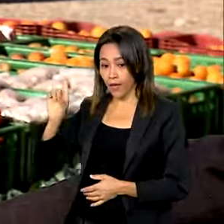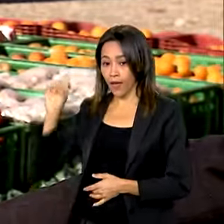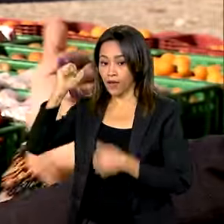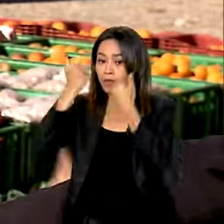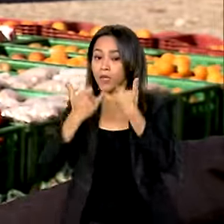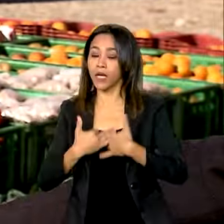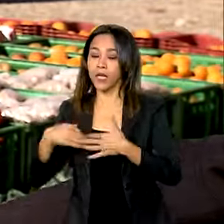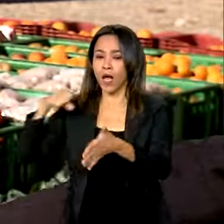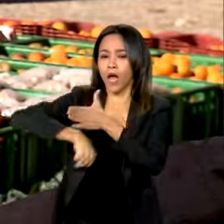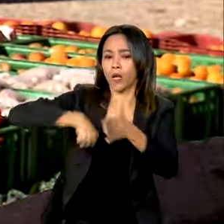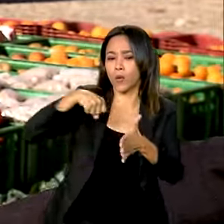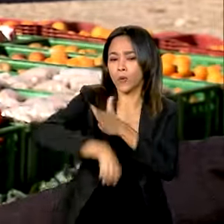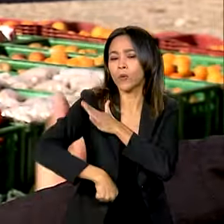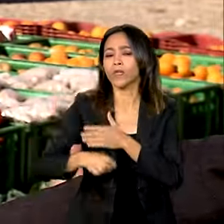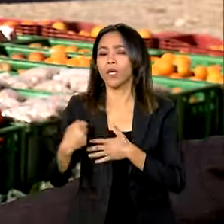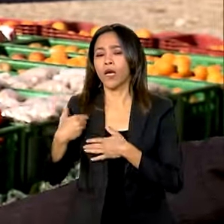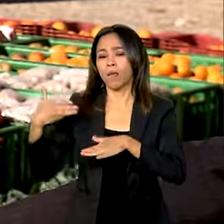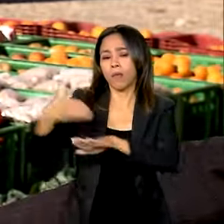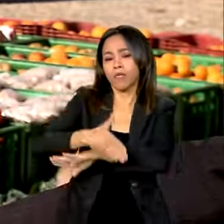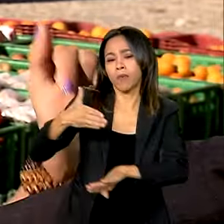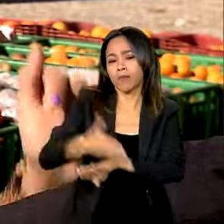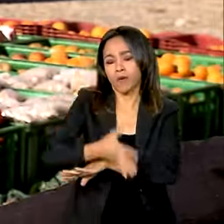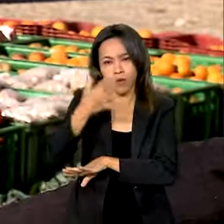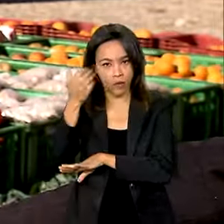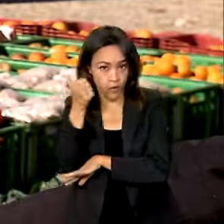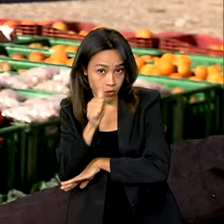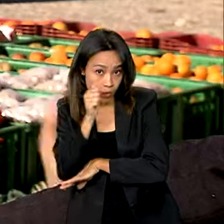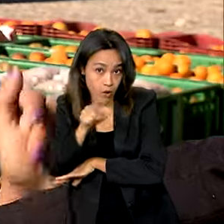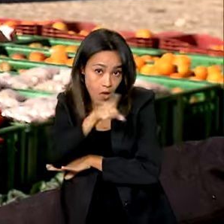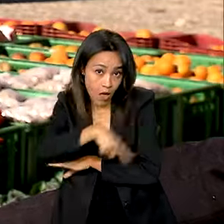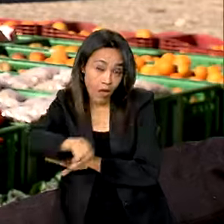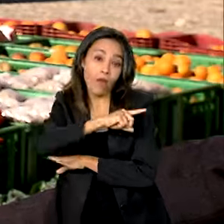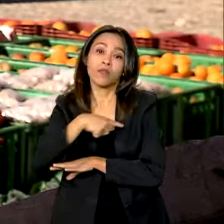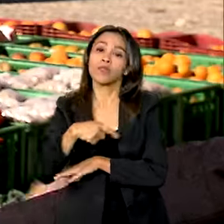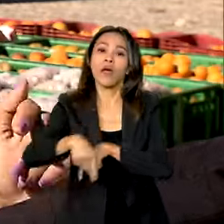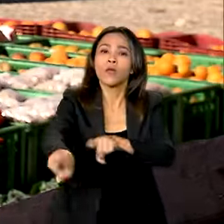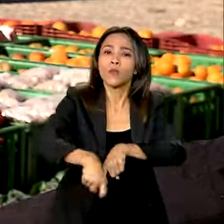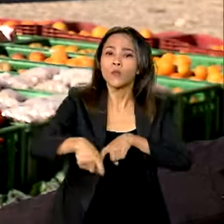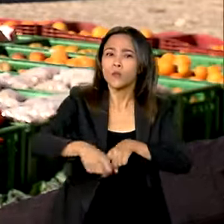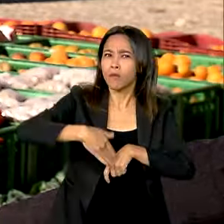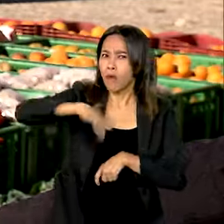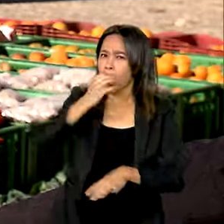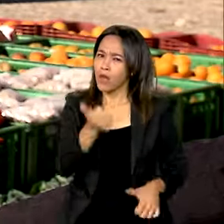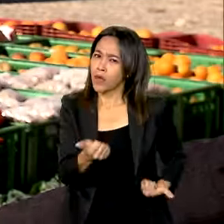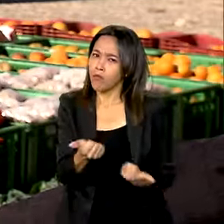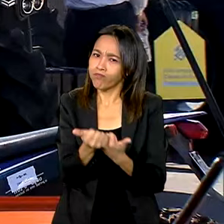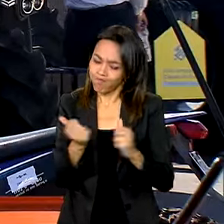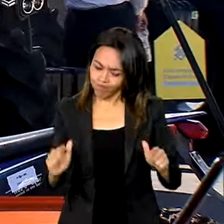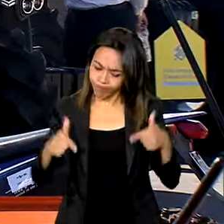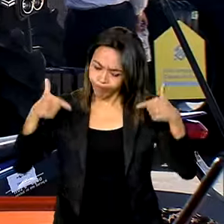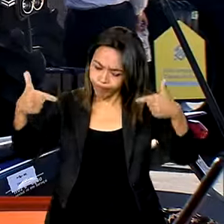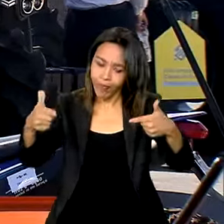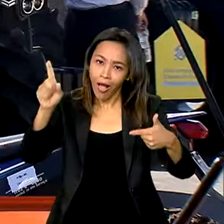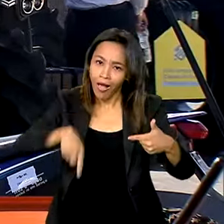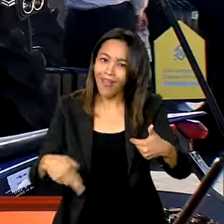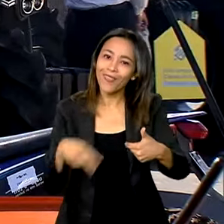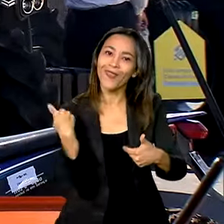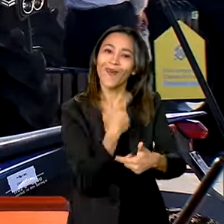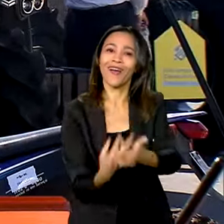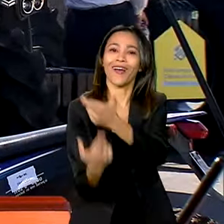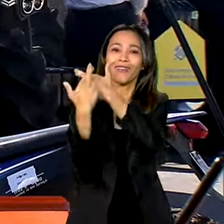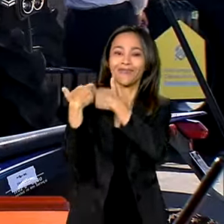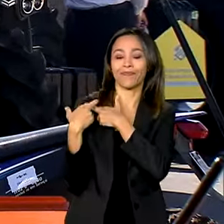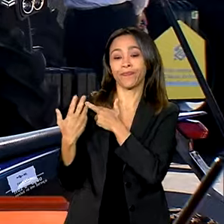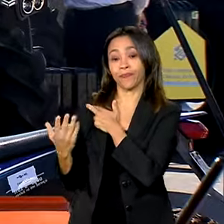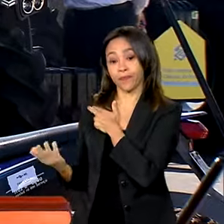organização das mulheres, a nossa agricultura cada vez mais tende a se fortalecer e esse é o nosso papel. Para incentivar o